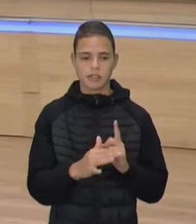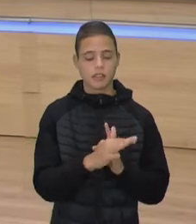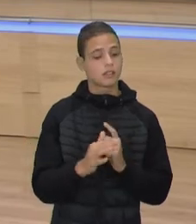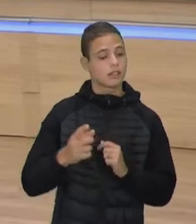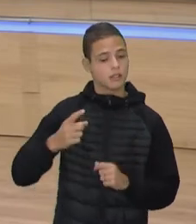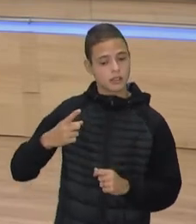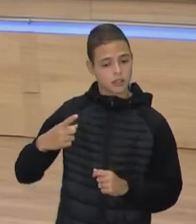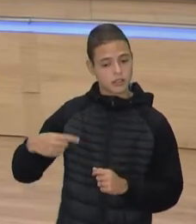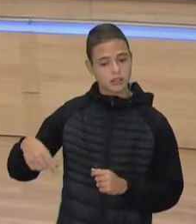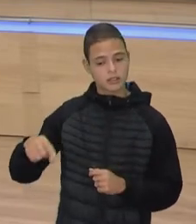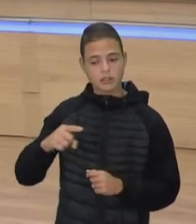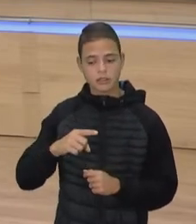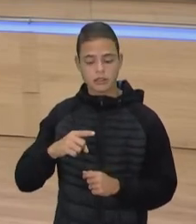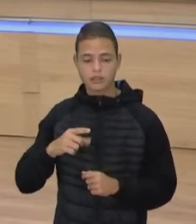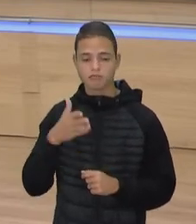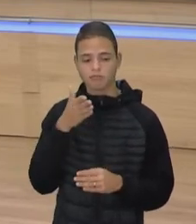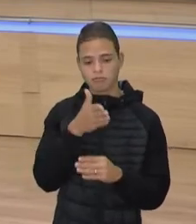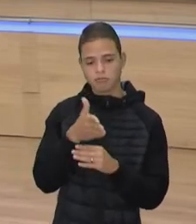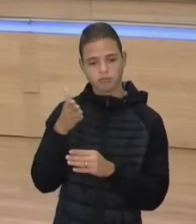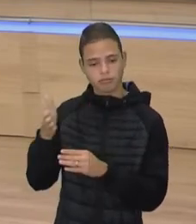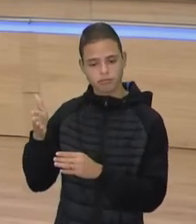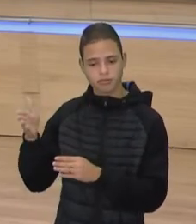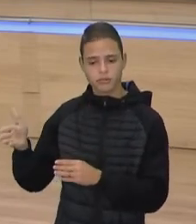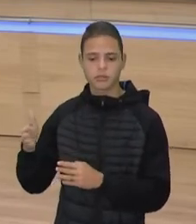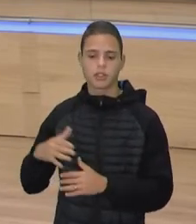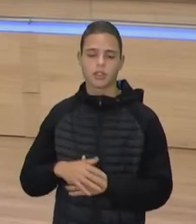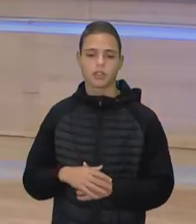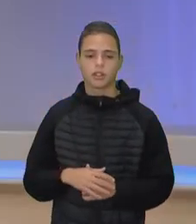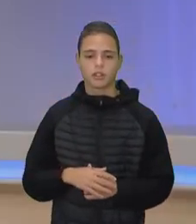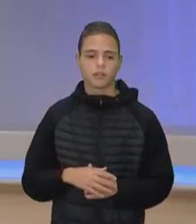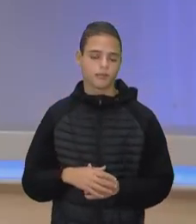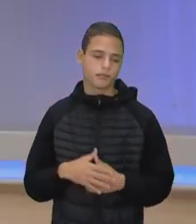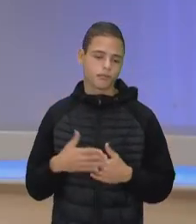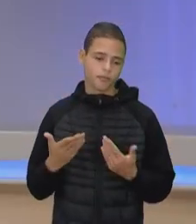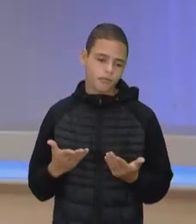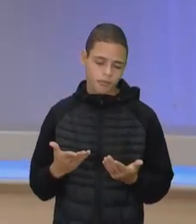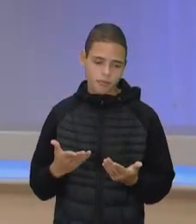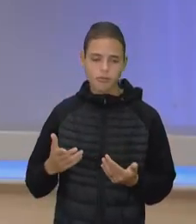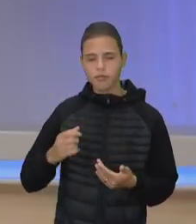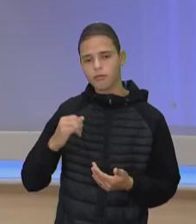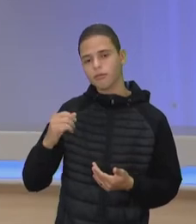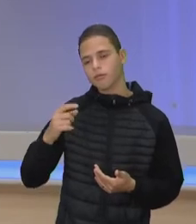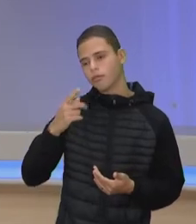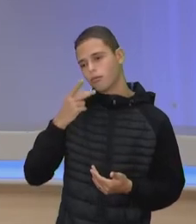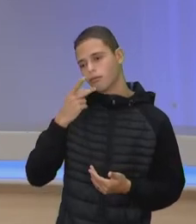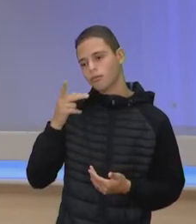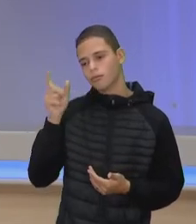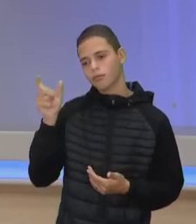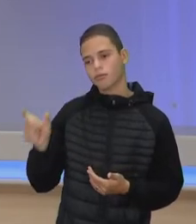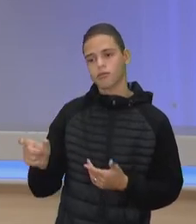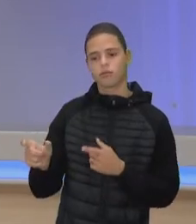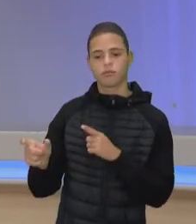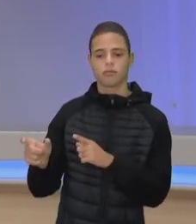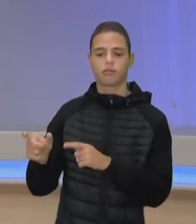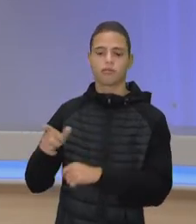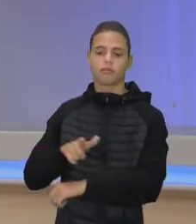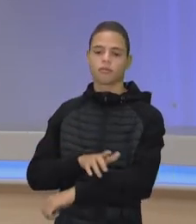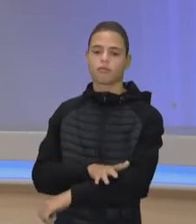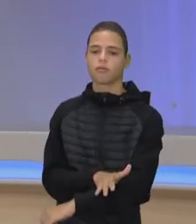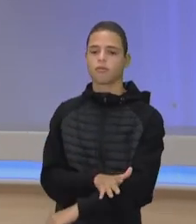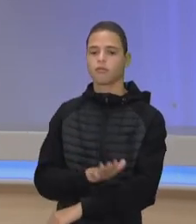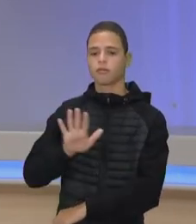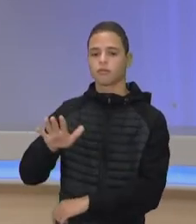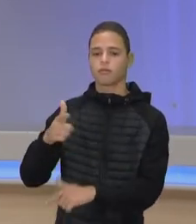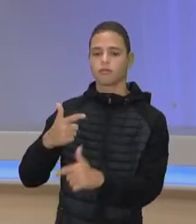frequentamos, né? Então, é incorreto a gente dizer, assim, por exemplo, né? A fulana é racista, mas o